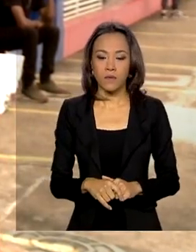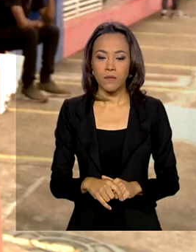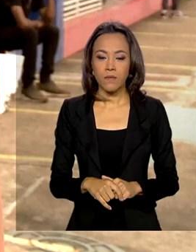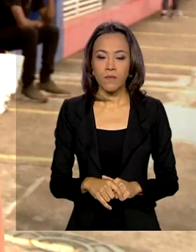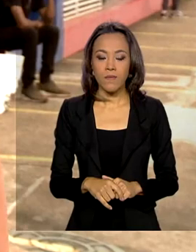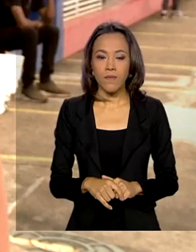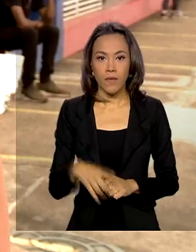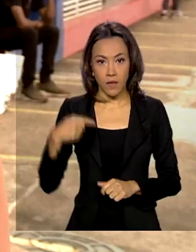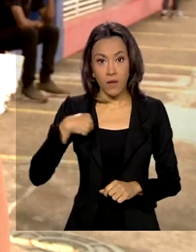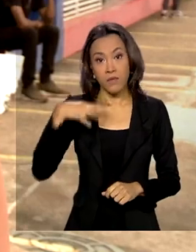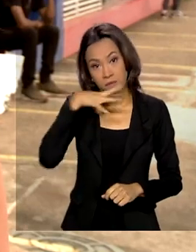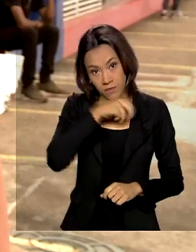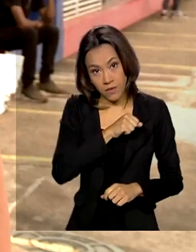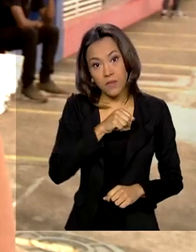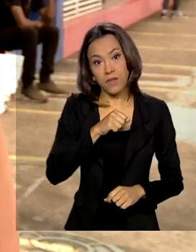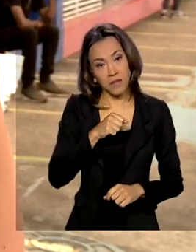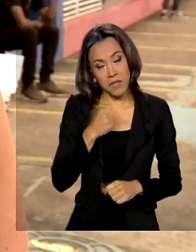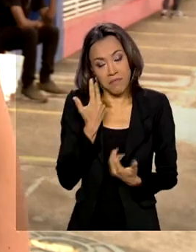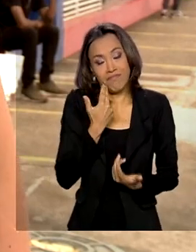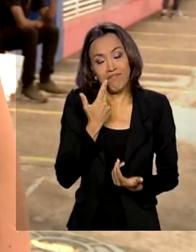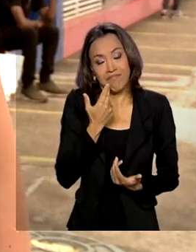E eu achei... estava tranquilo para mim.